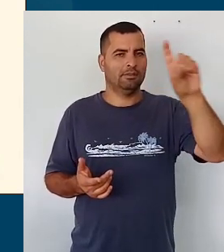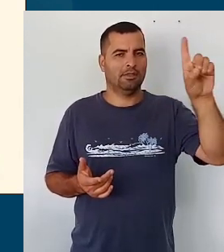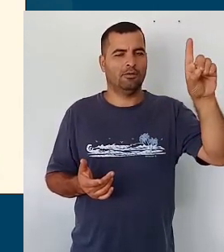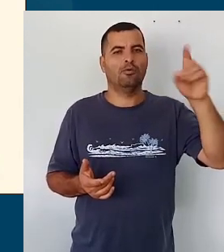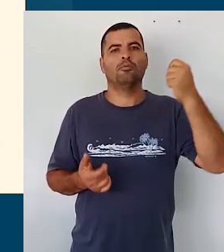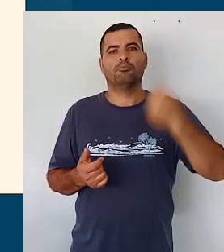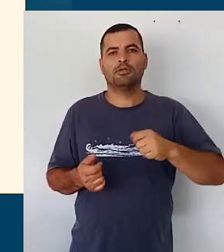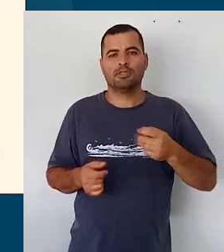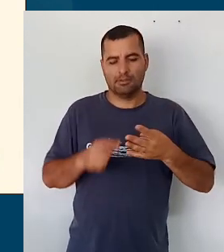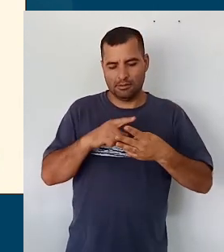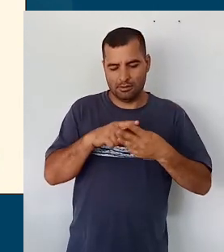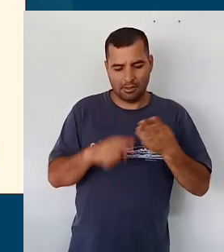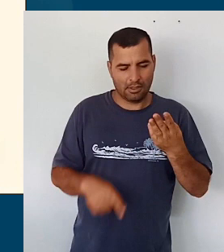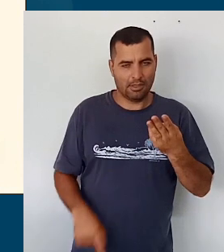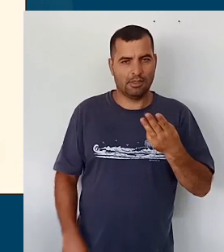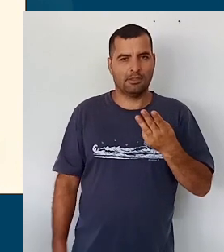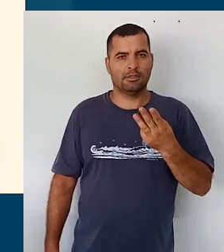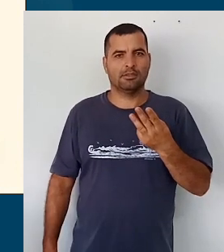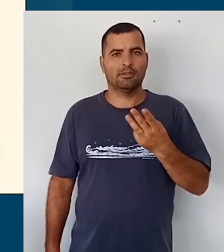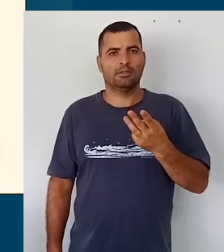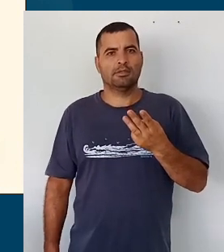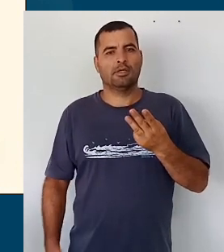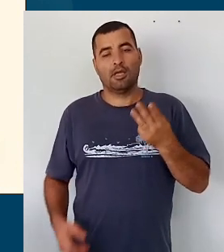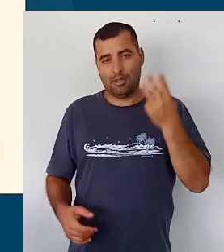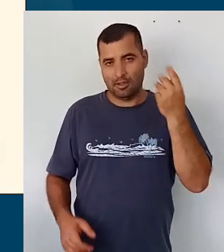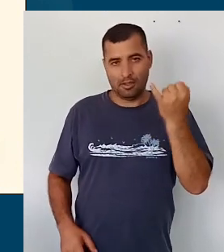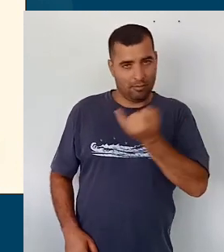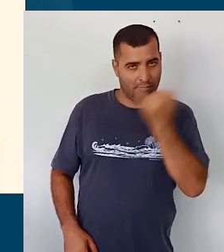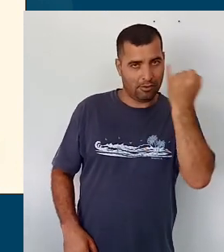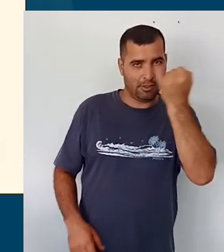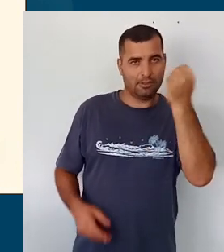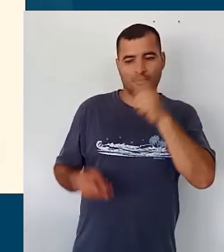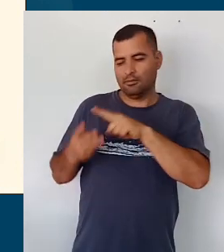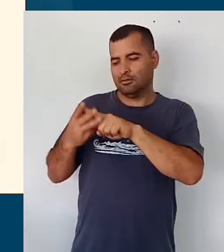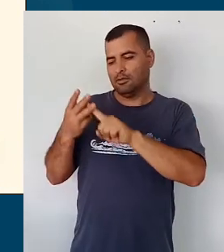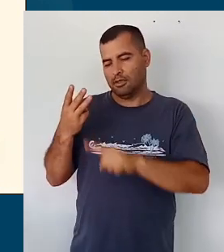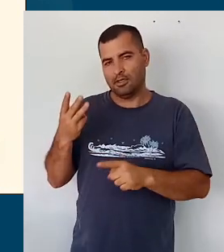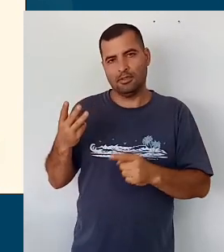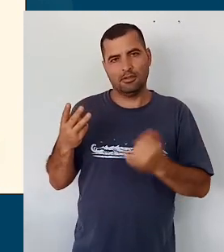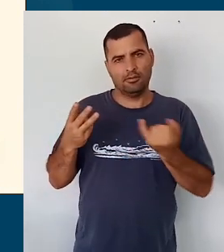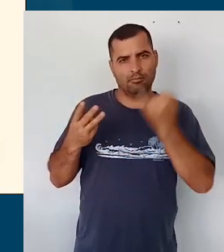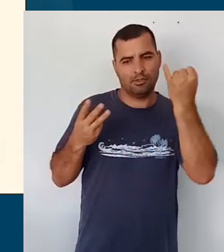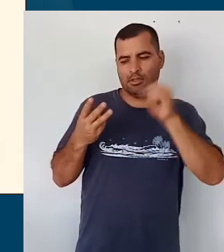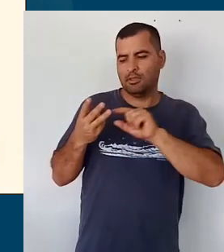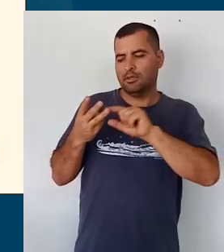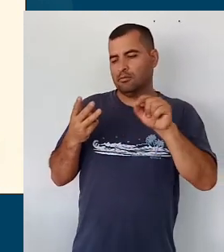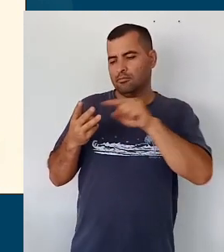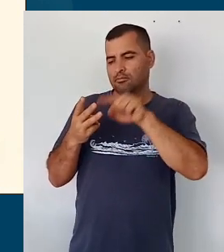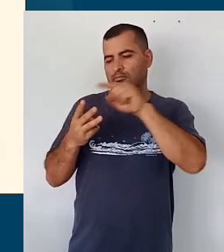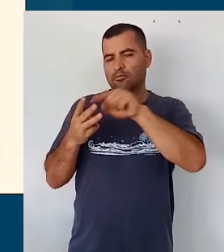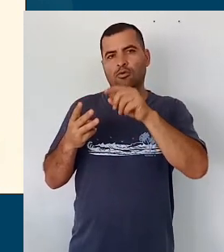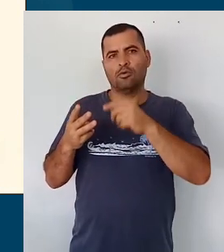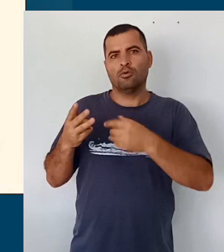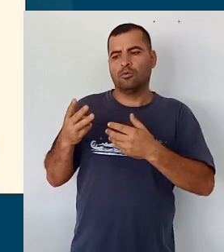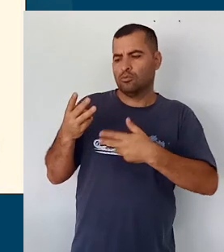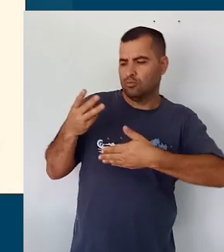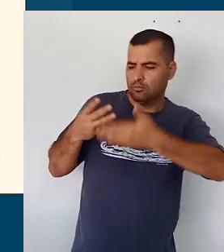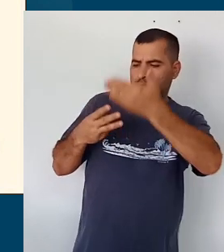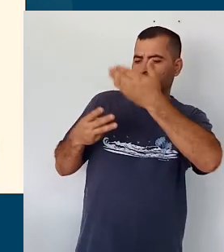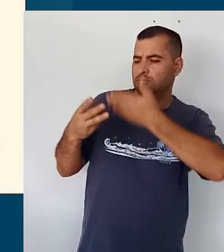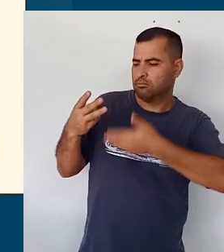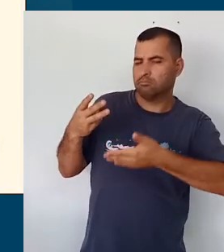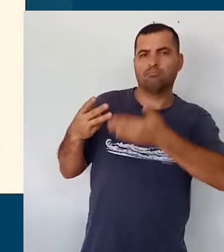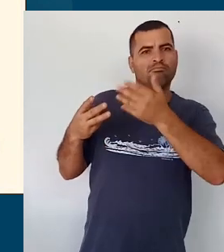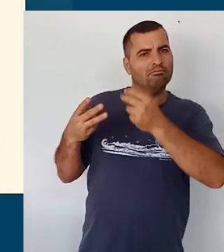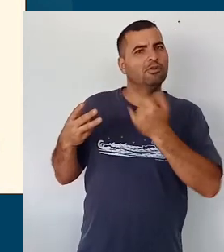dentro do seu processo, três coisas importantes e que são retroalimentos umas das